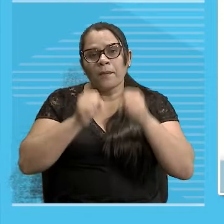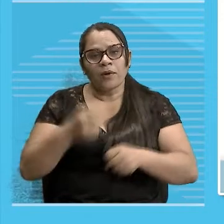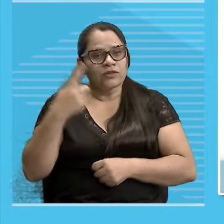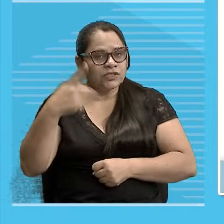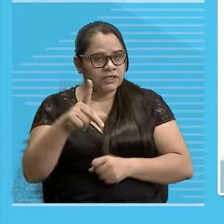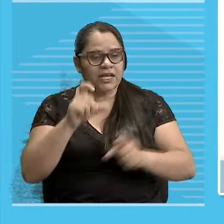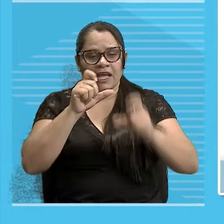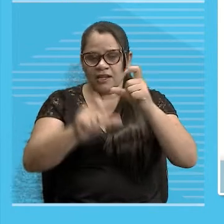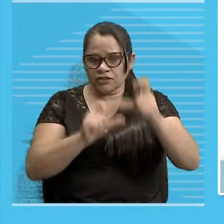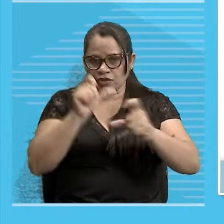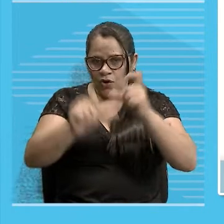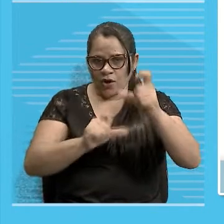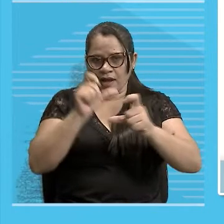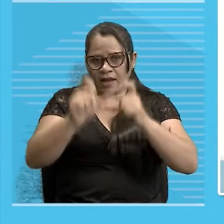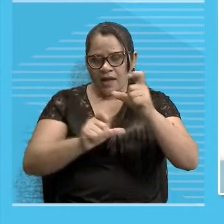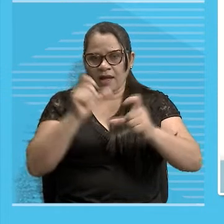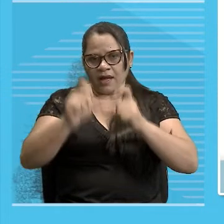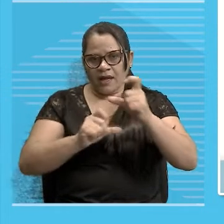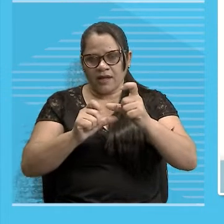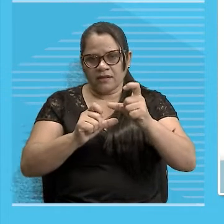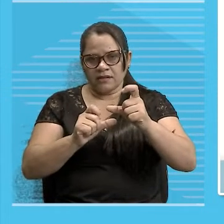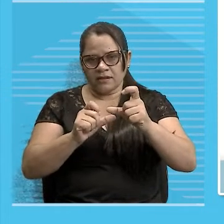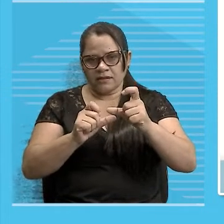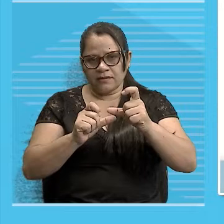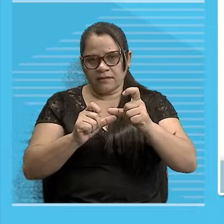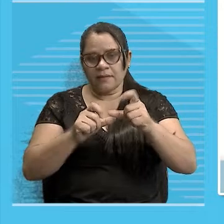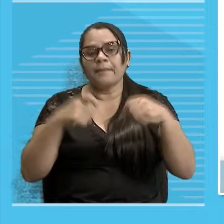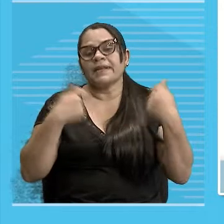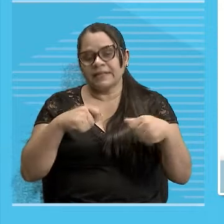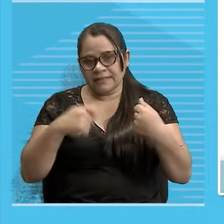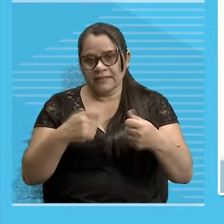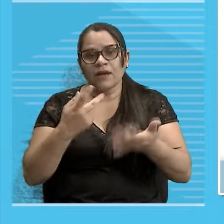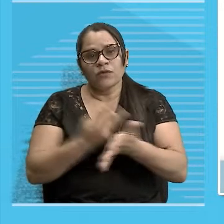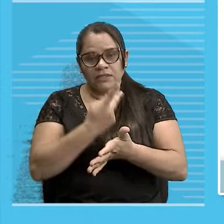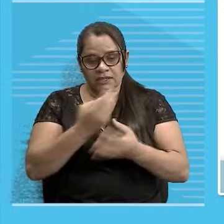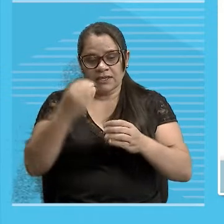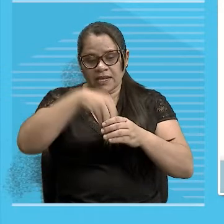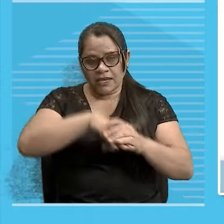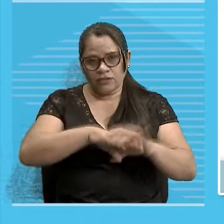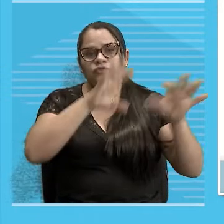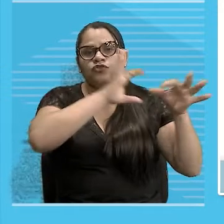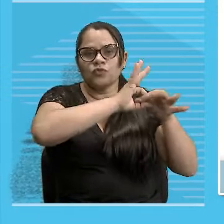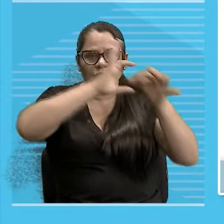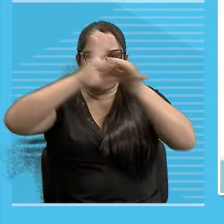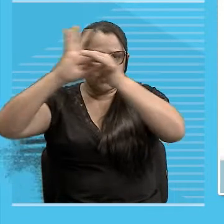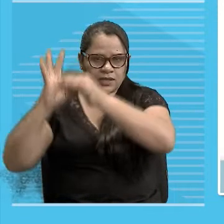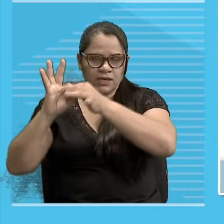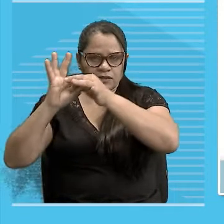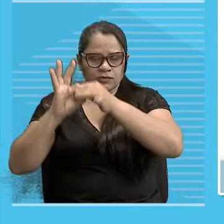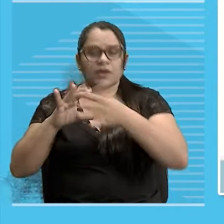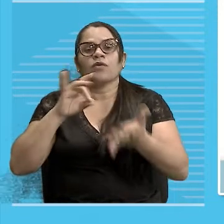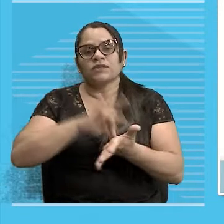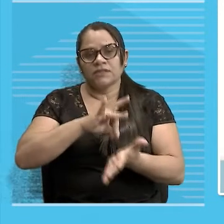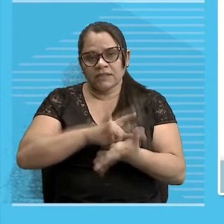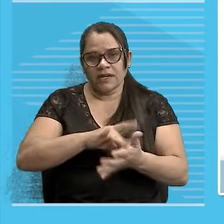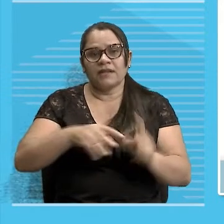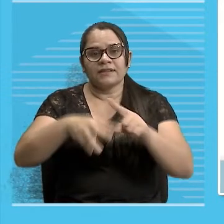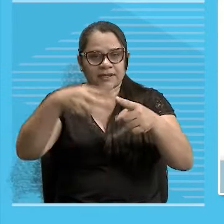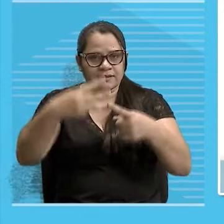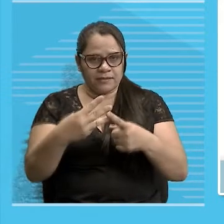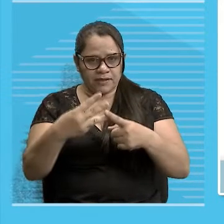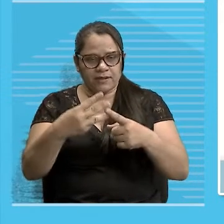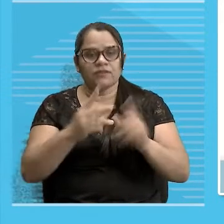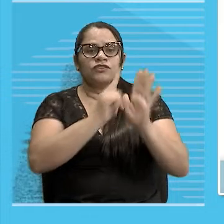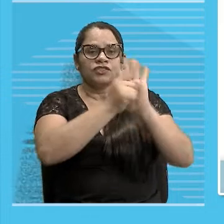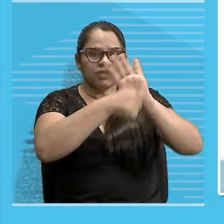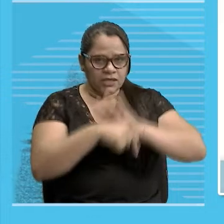alterada Claro que isso vai acontecer dentro de um contexto Essa alteração, ela considera três aspectos O gênero, o